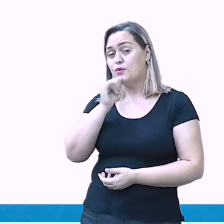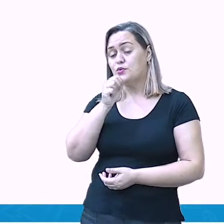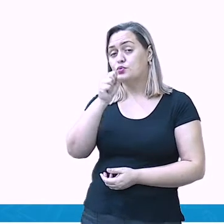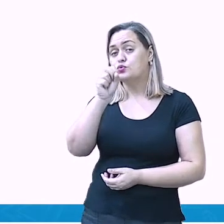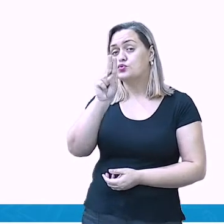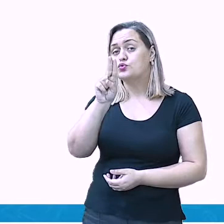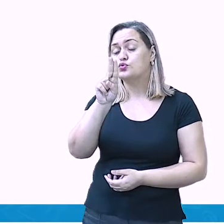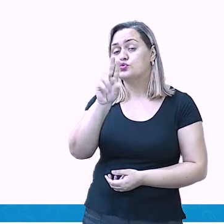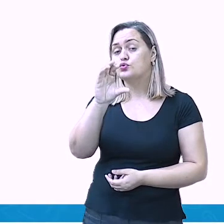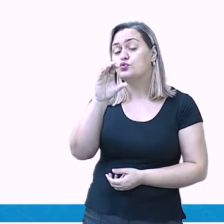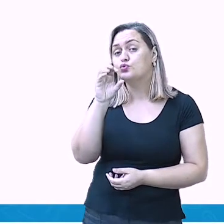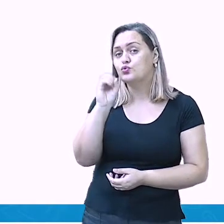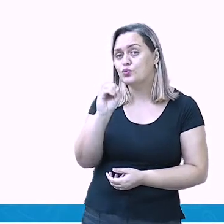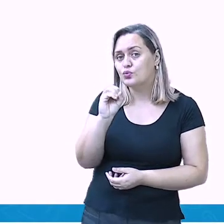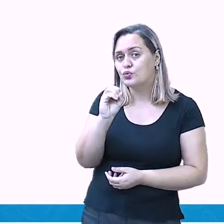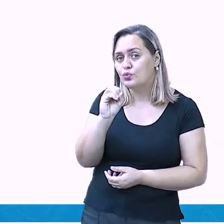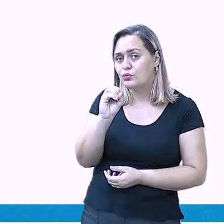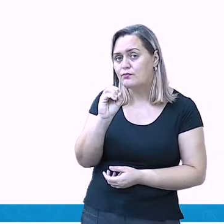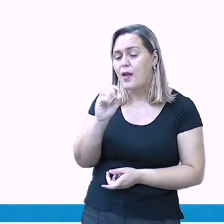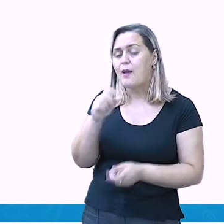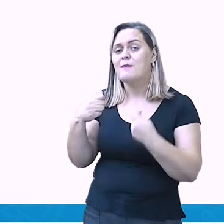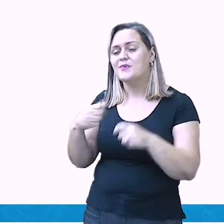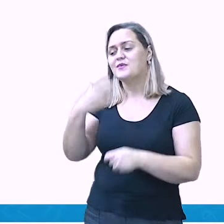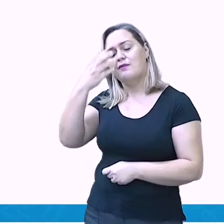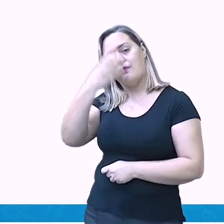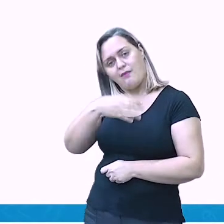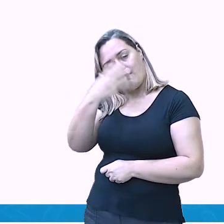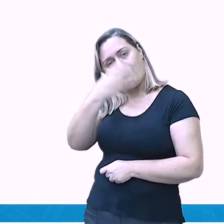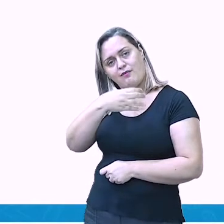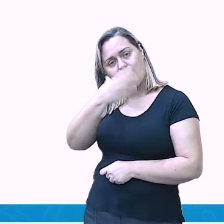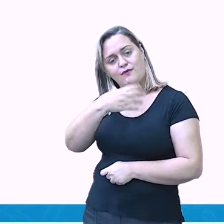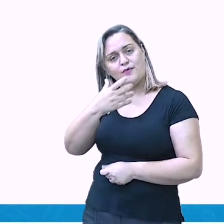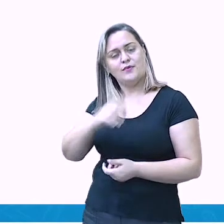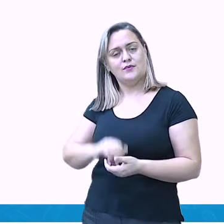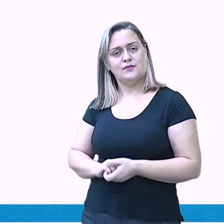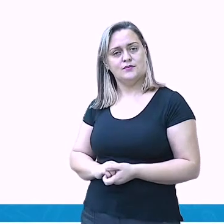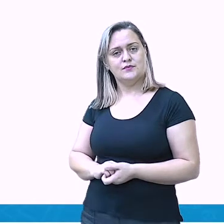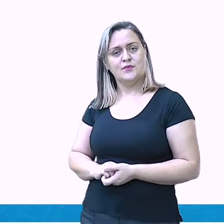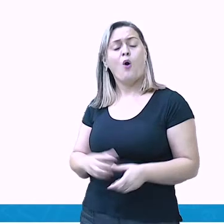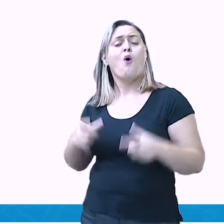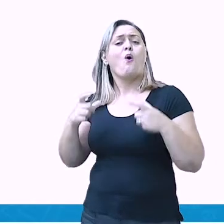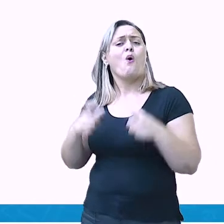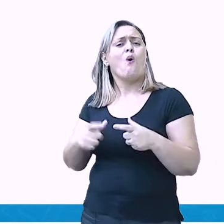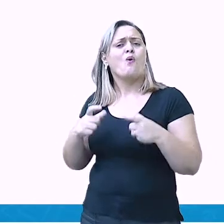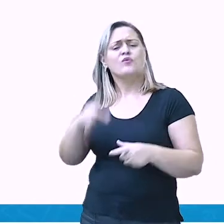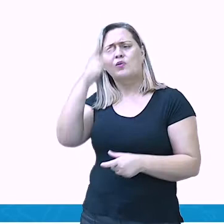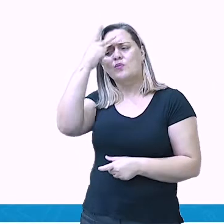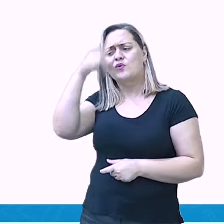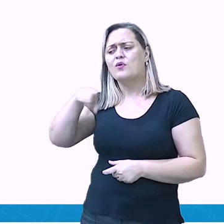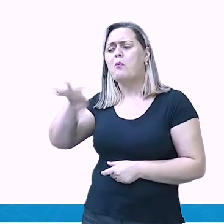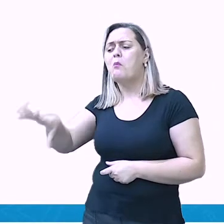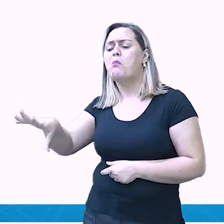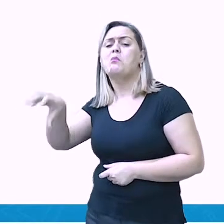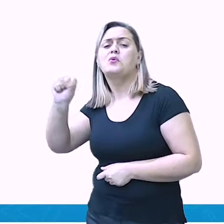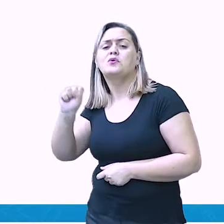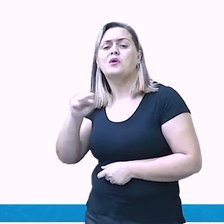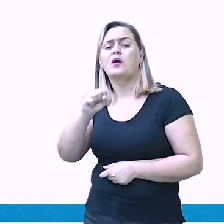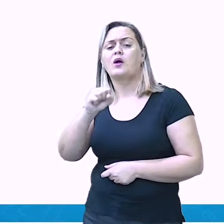parte da fruta, como morango, por exemplo. Onde ele foi buscar este morango? Com o pessoal do